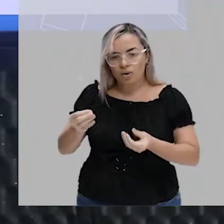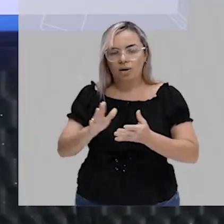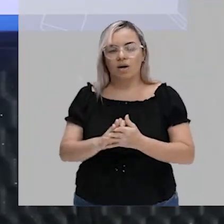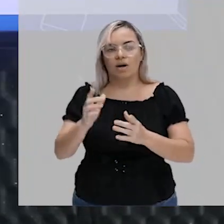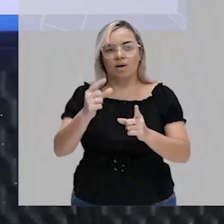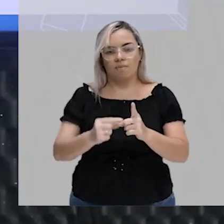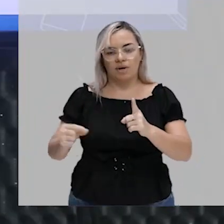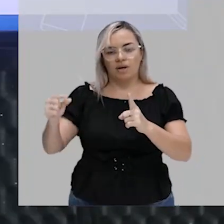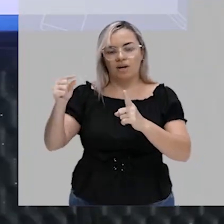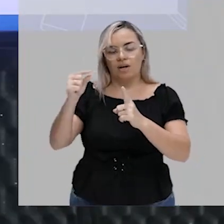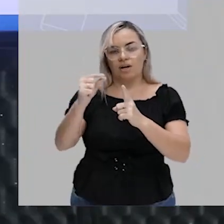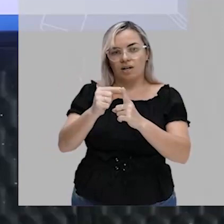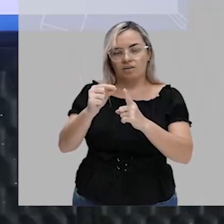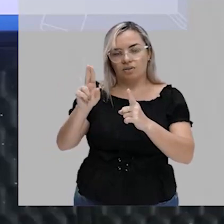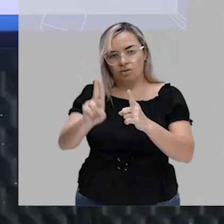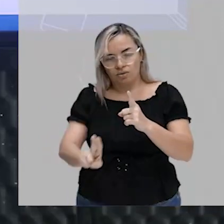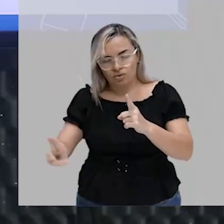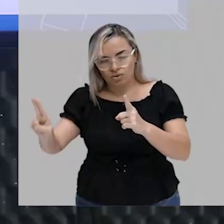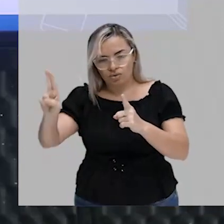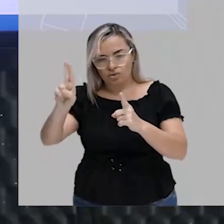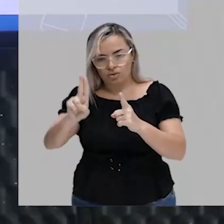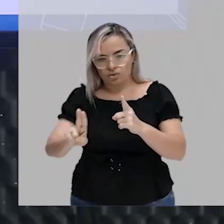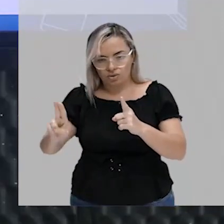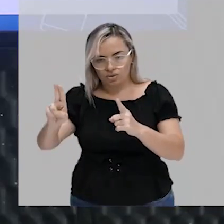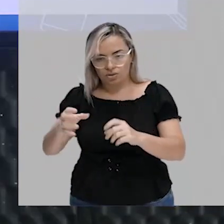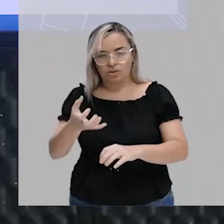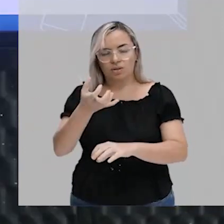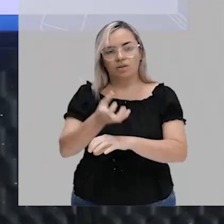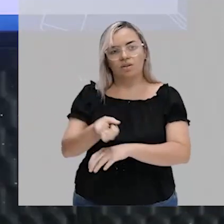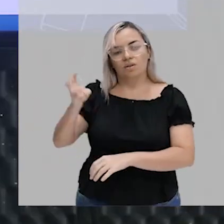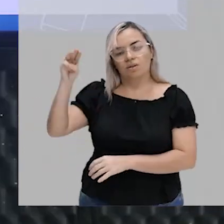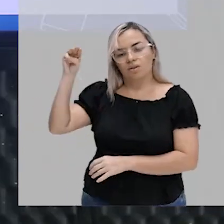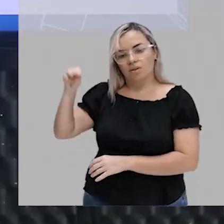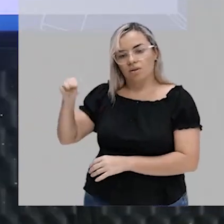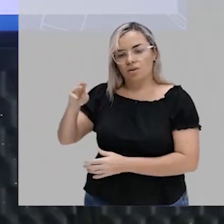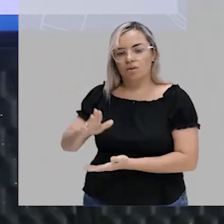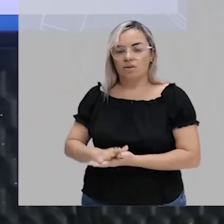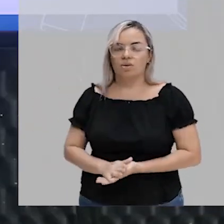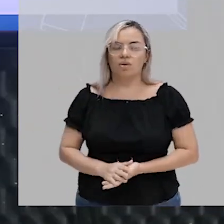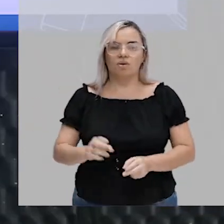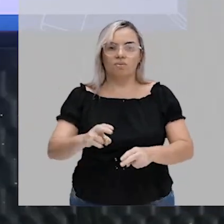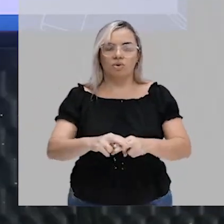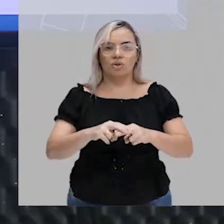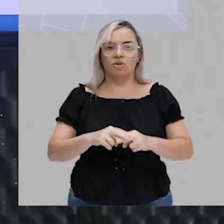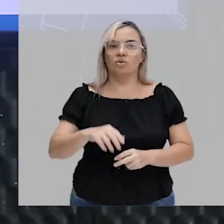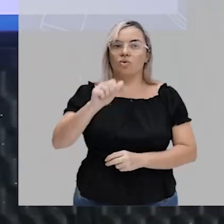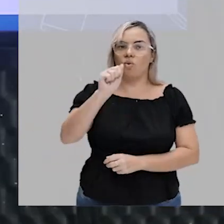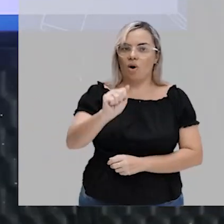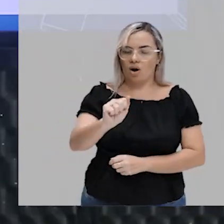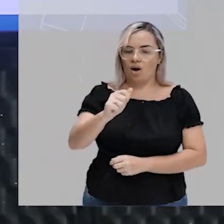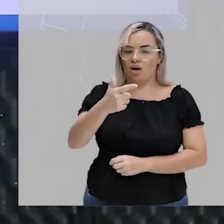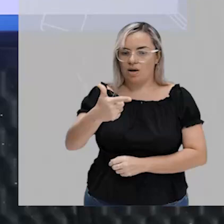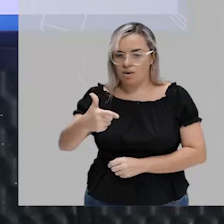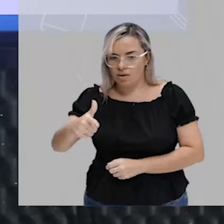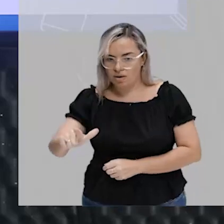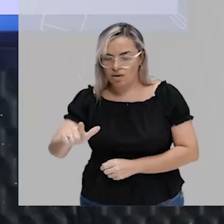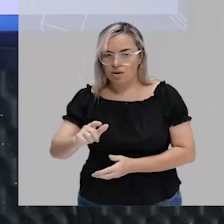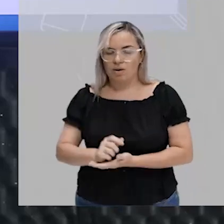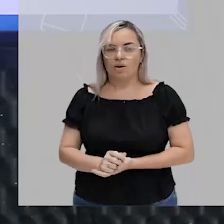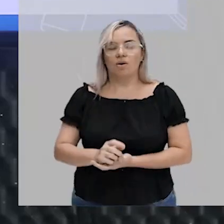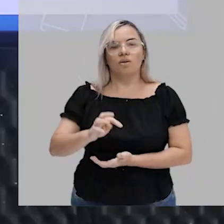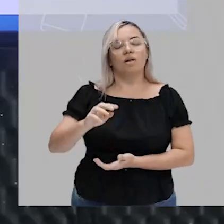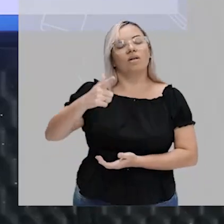matemática. Perceba que o A se repete, o T se repete, o M se